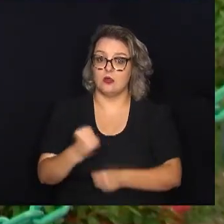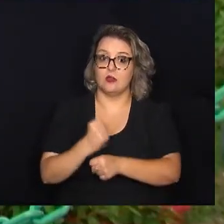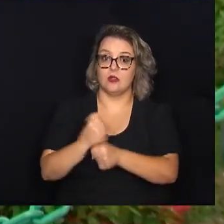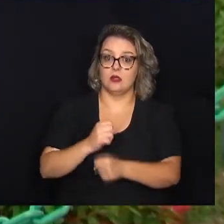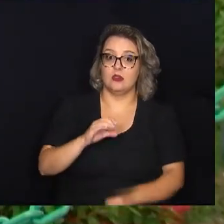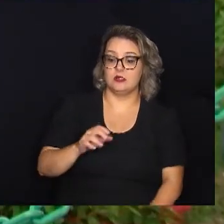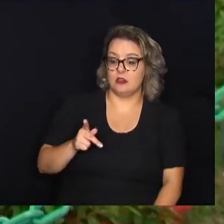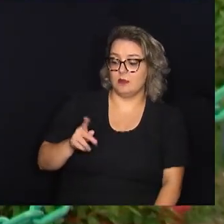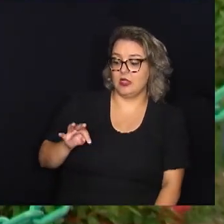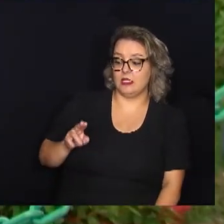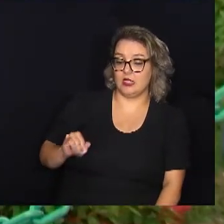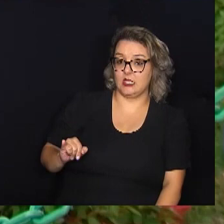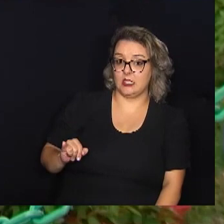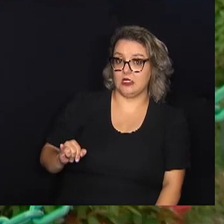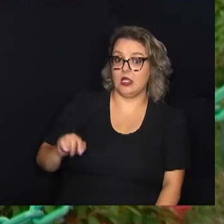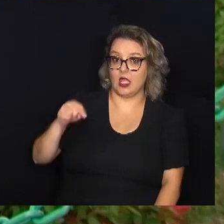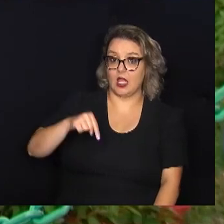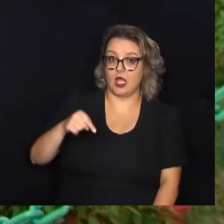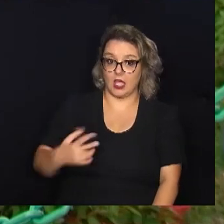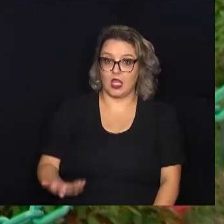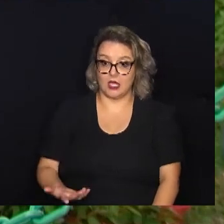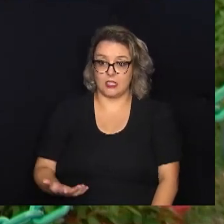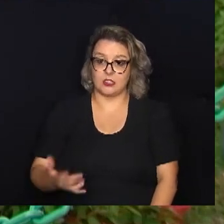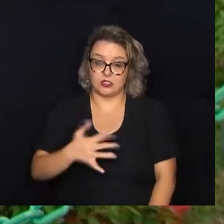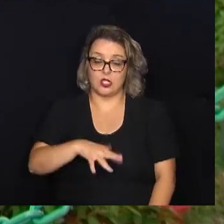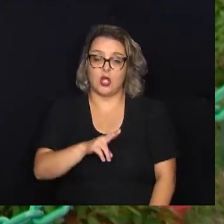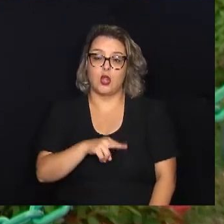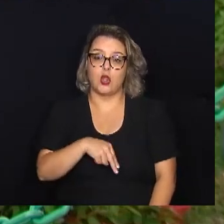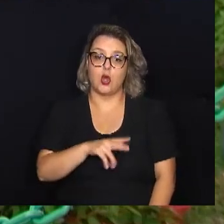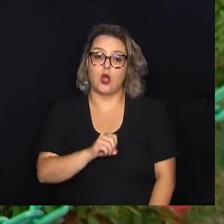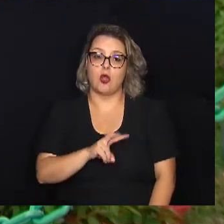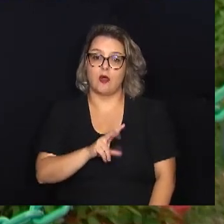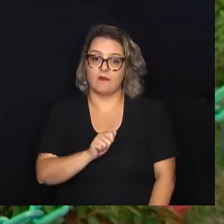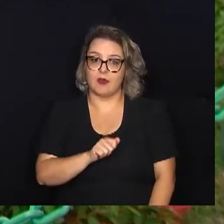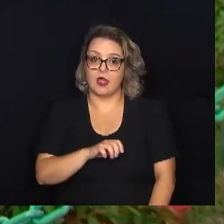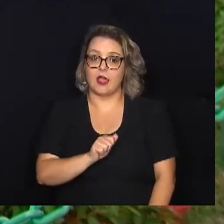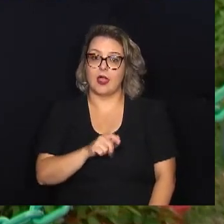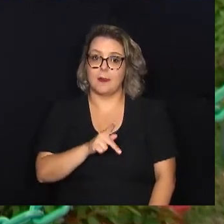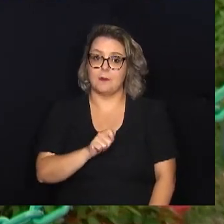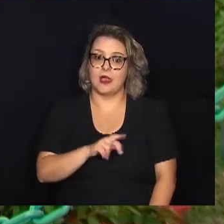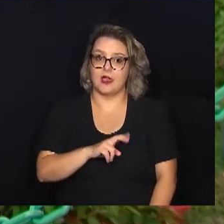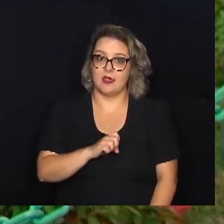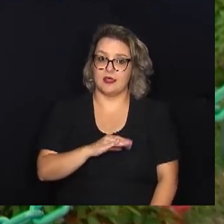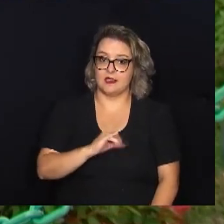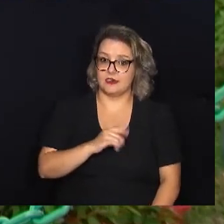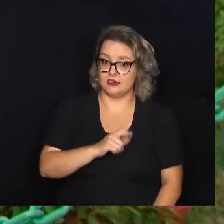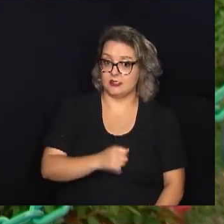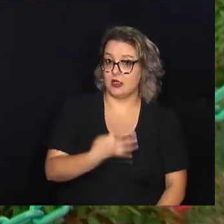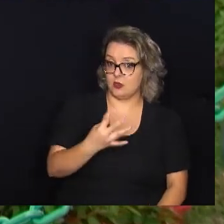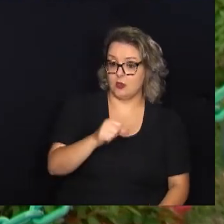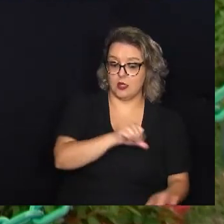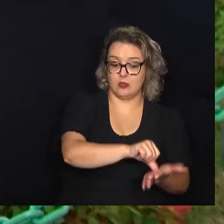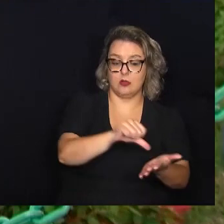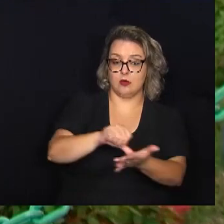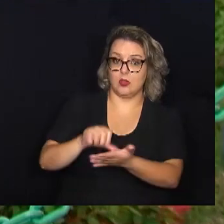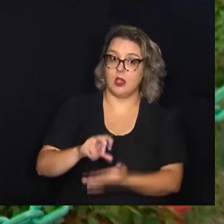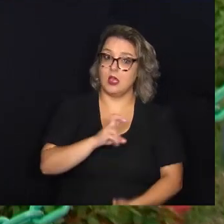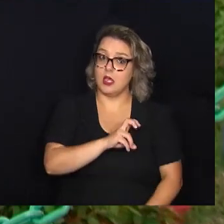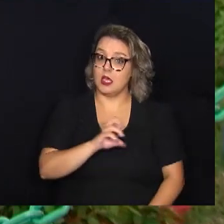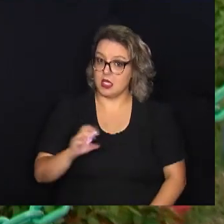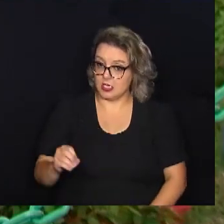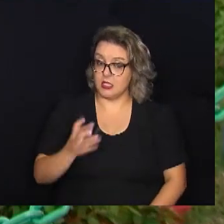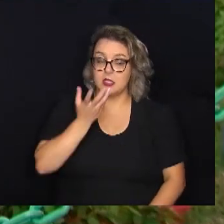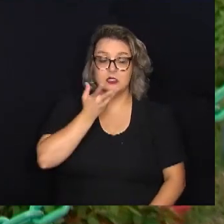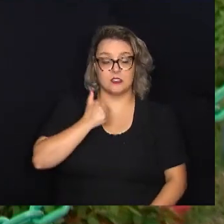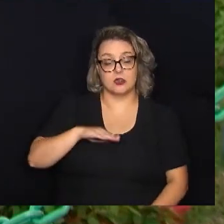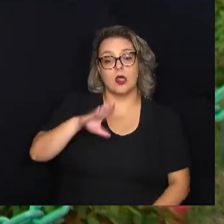CPTI em Campinas, aqui no Distrito de Nova Aparecida. São quatro unidades em funcionamento, 500 crianças e